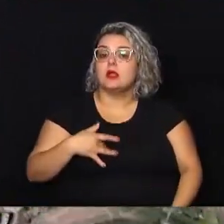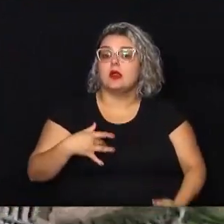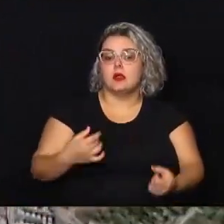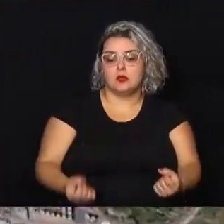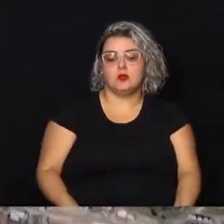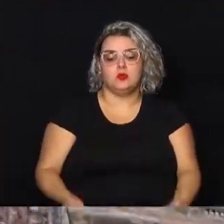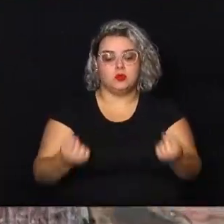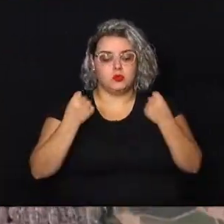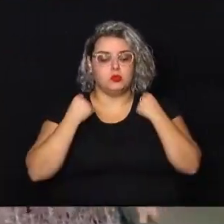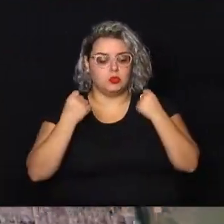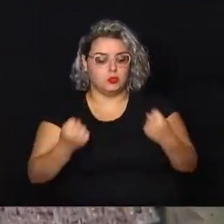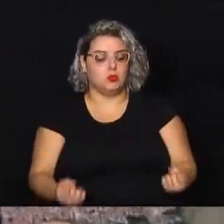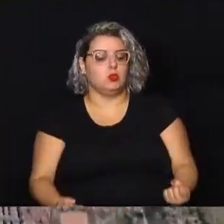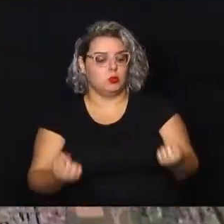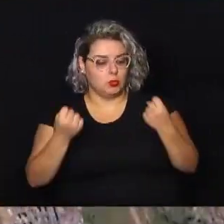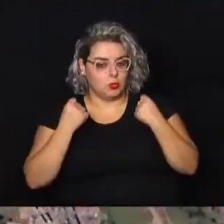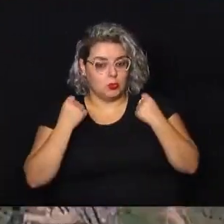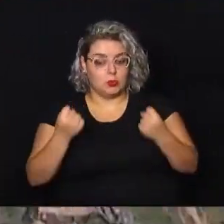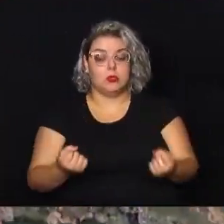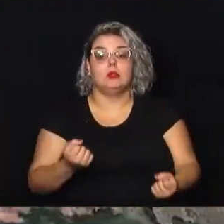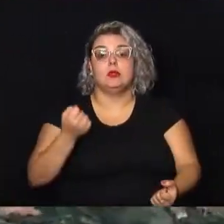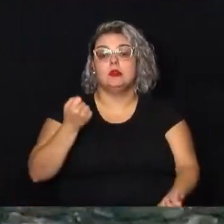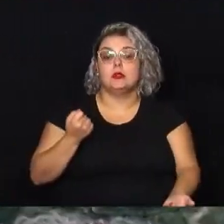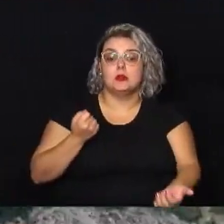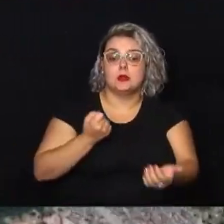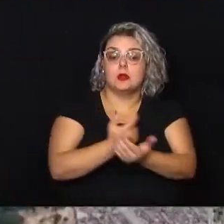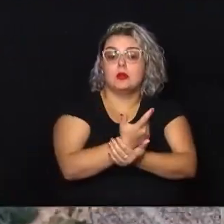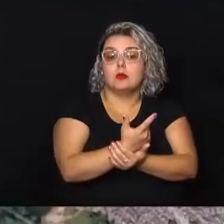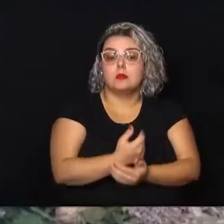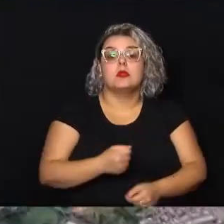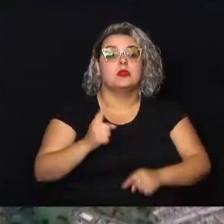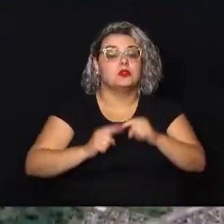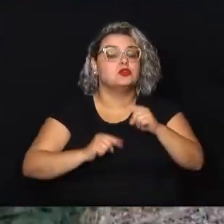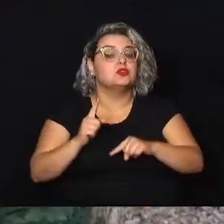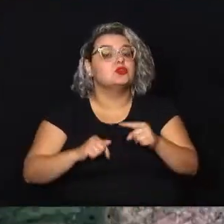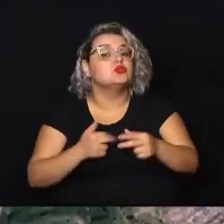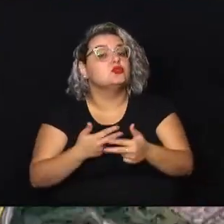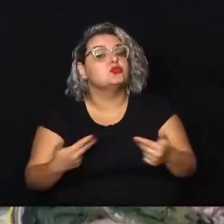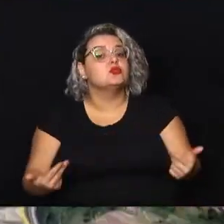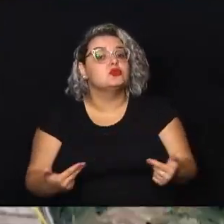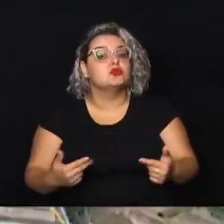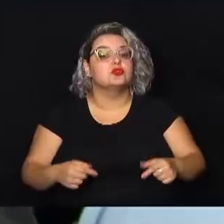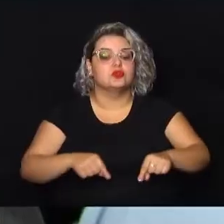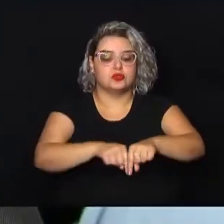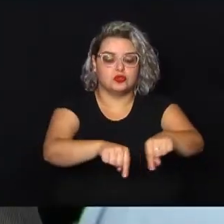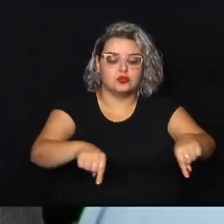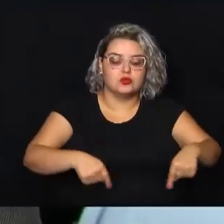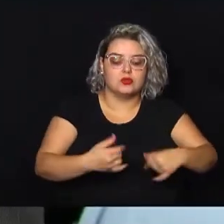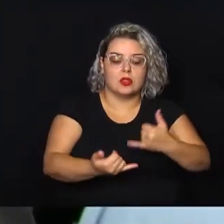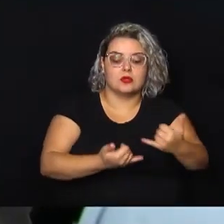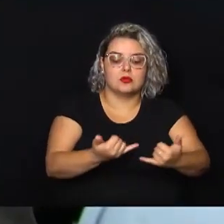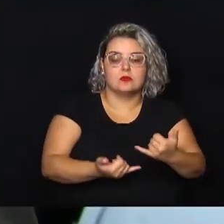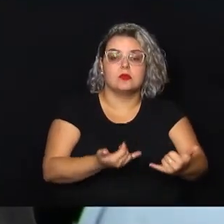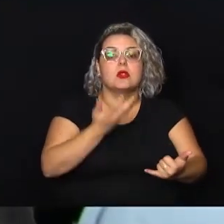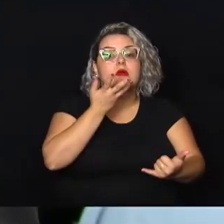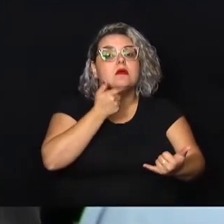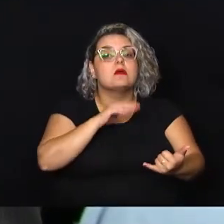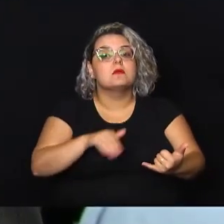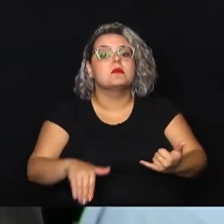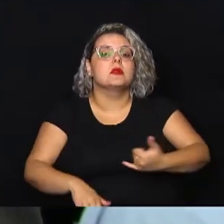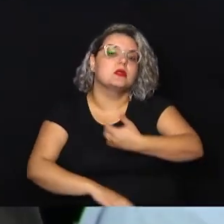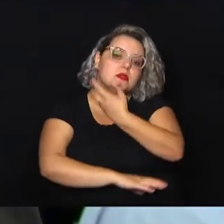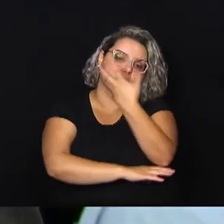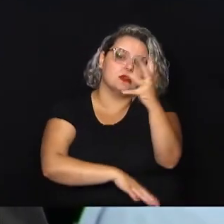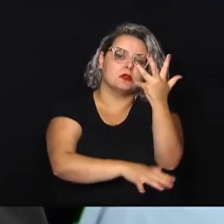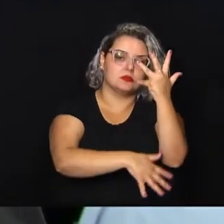ao ar livre e a aquisição de materiais para aquisição de playgrounds nas praças. Eu priorizei, principalmente,